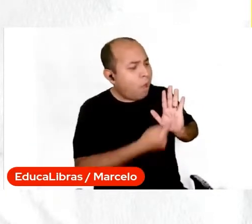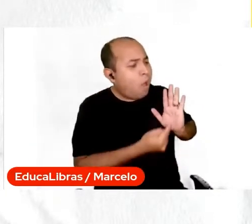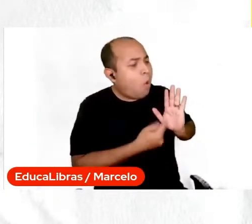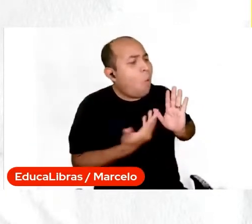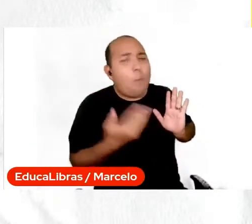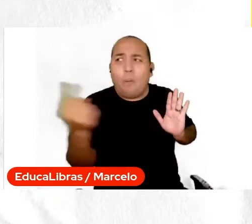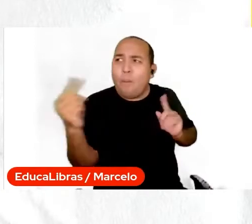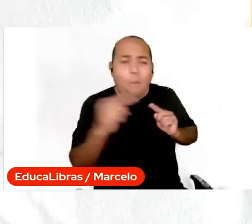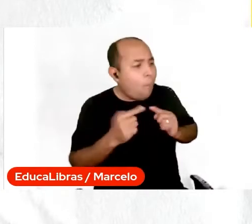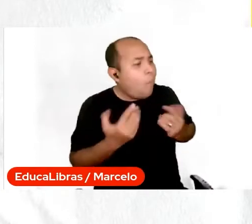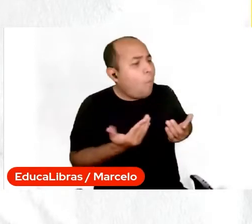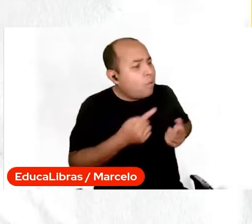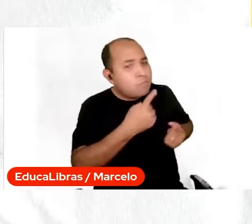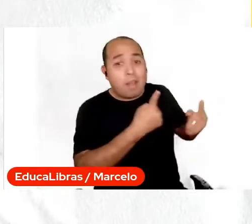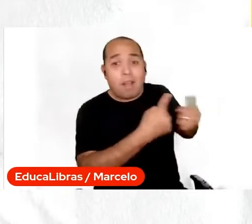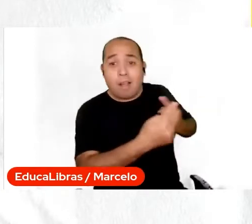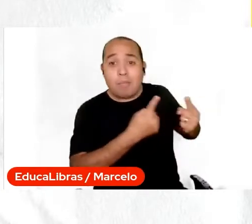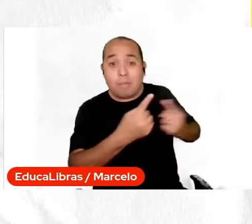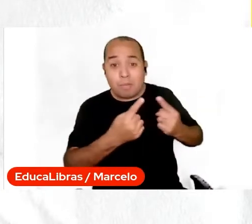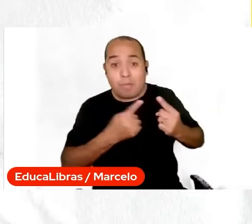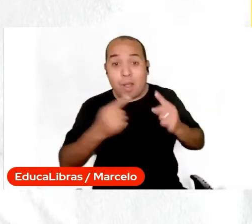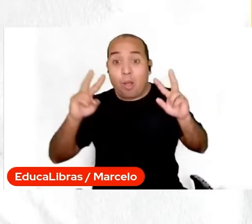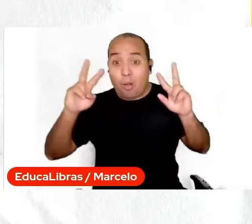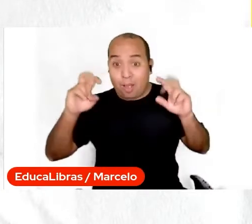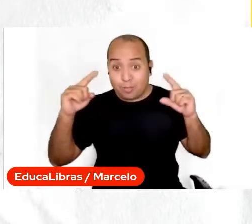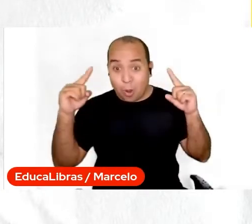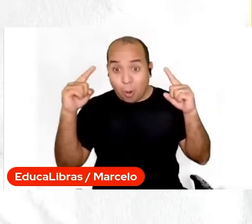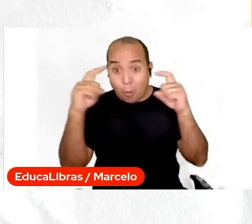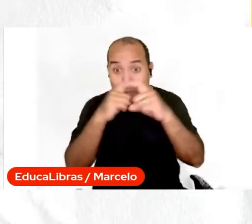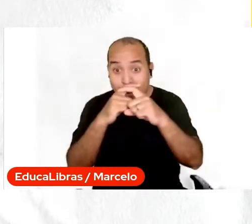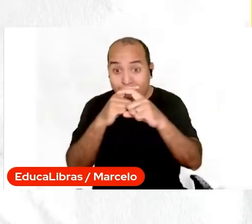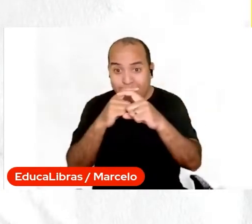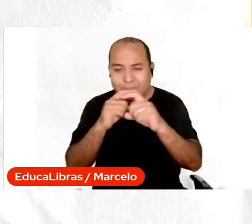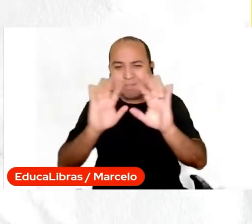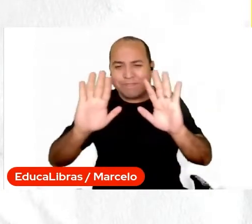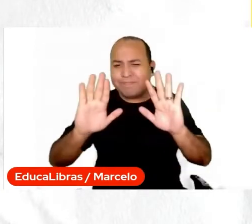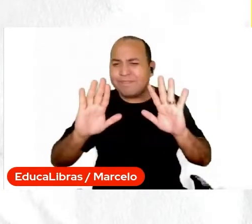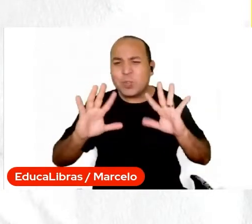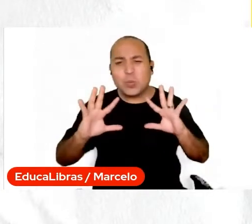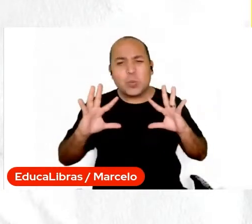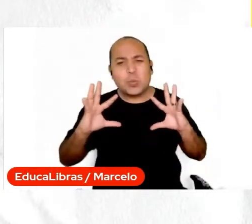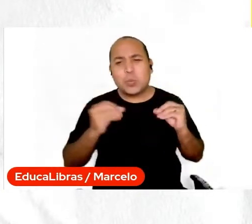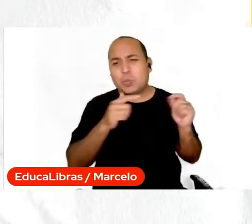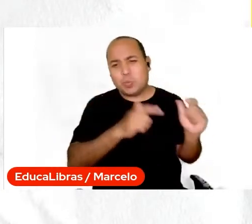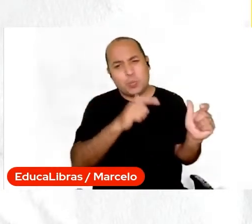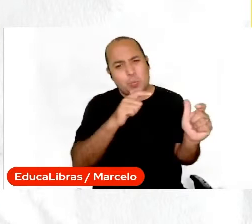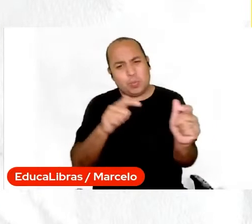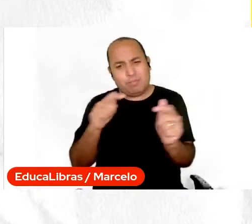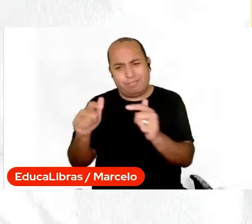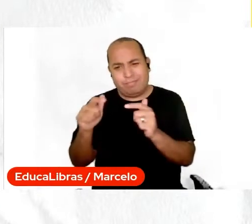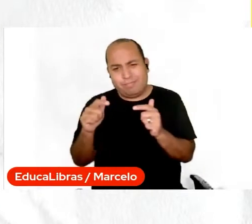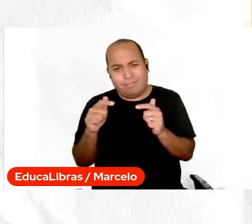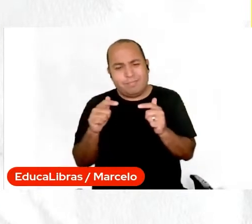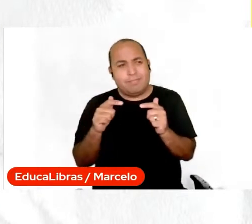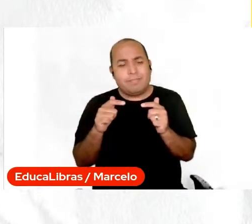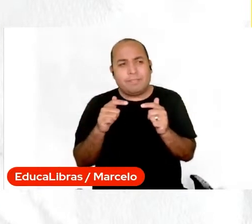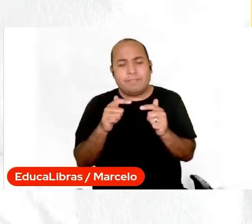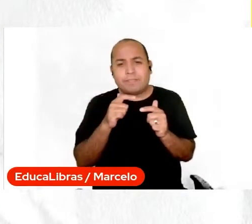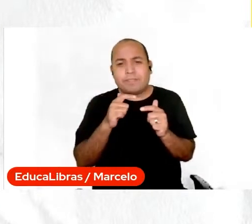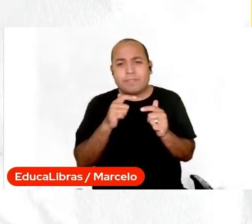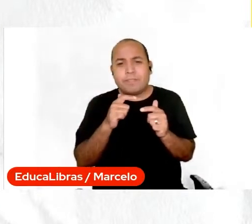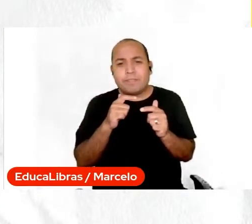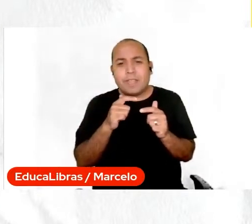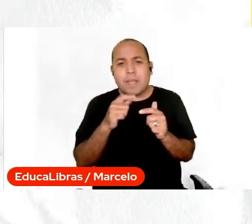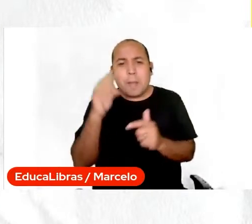esse assunto é complexo, mas não está só lá, está aqui. Então, a gente precisa pensar